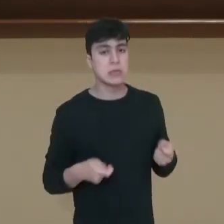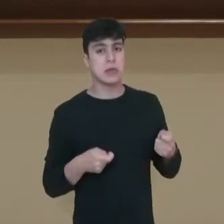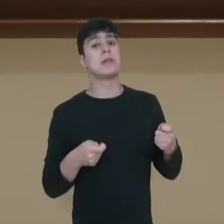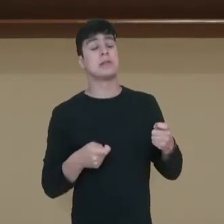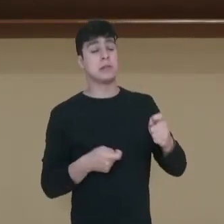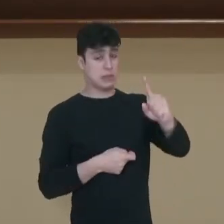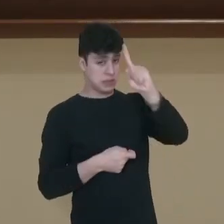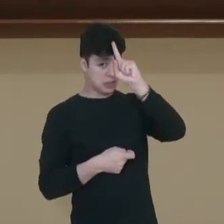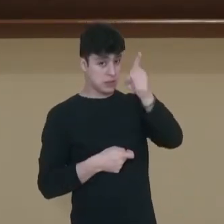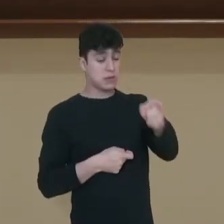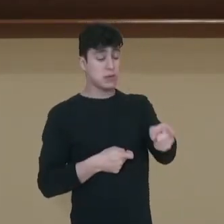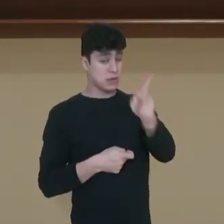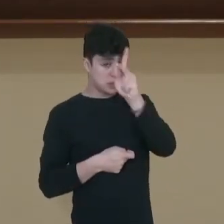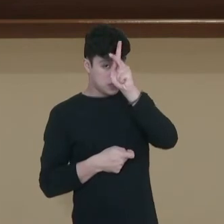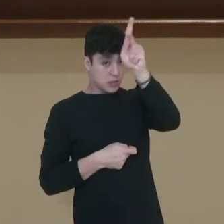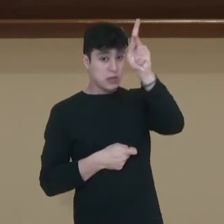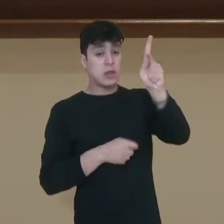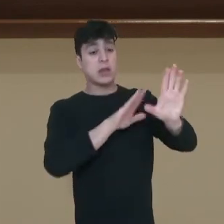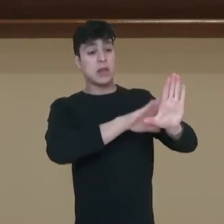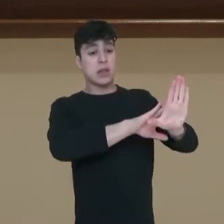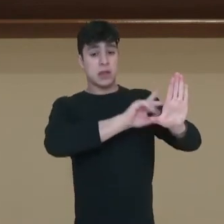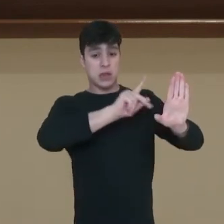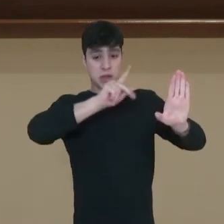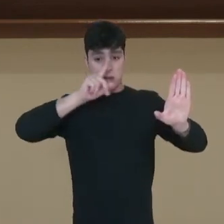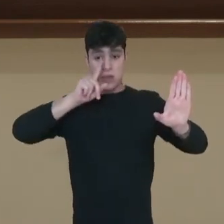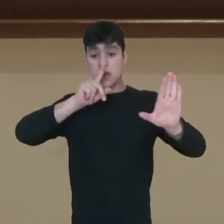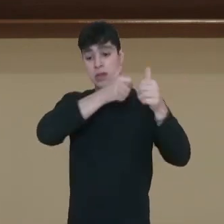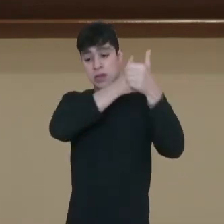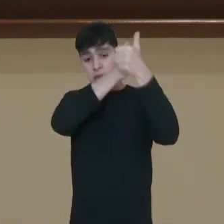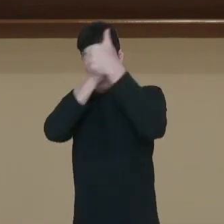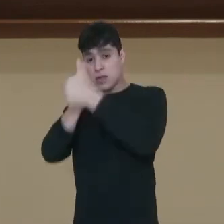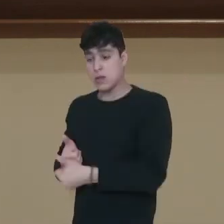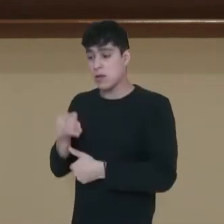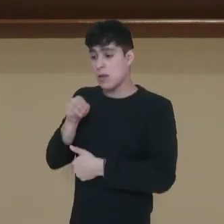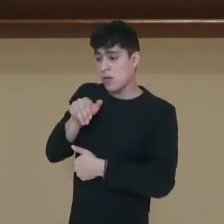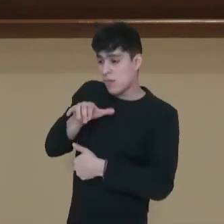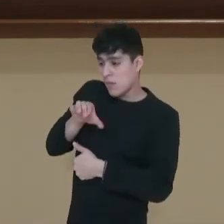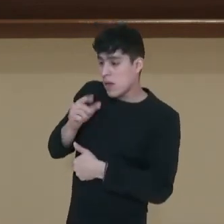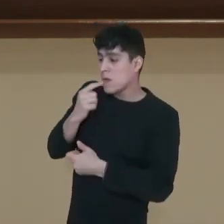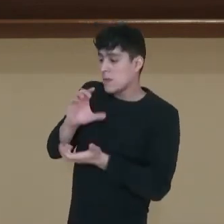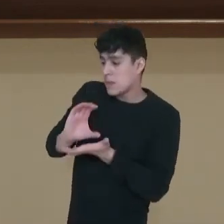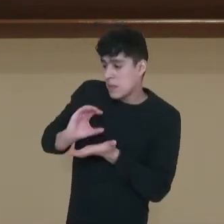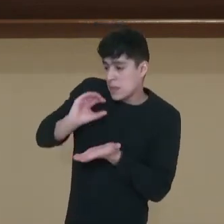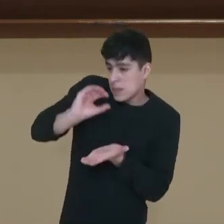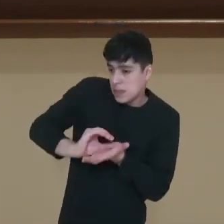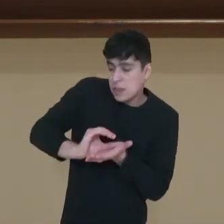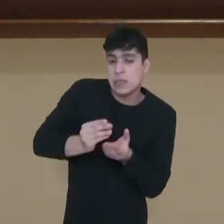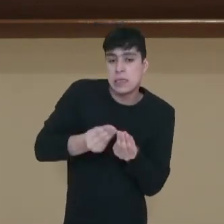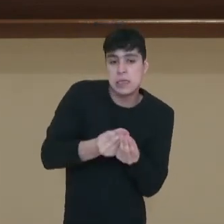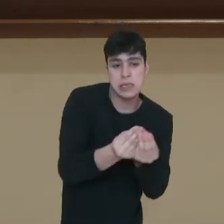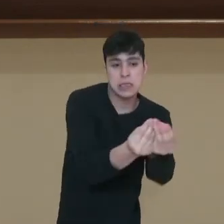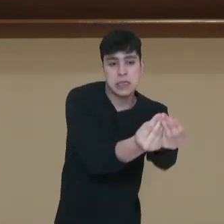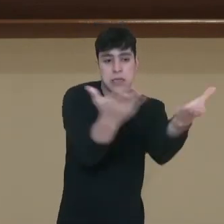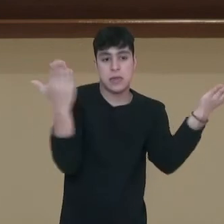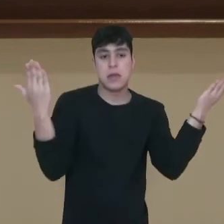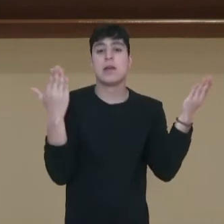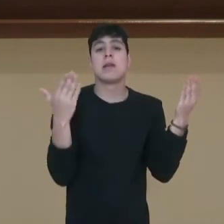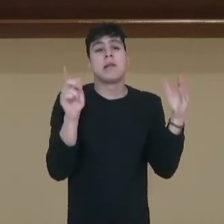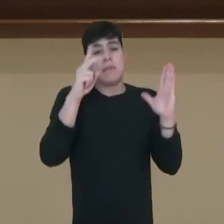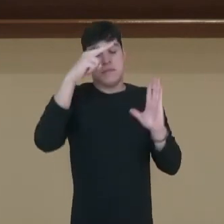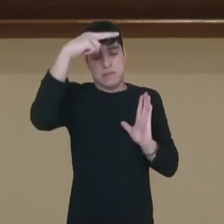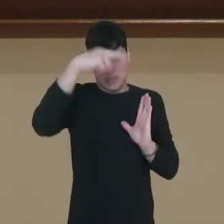autoritária a ideologia de Mao Tse-Tung, que seguiu inclusive o chamado Livro Vermelho.